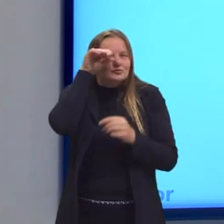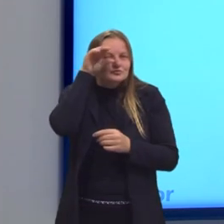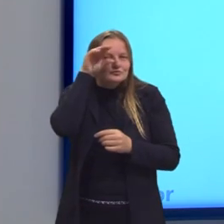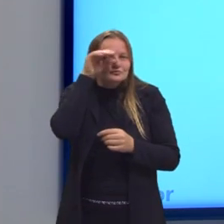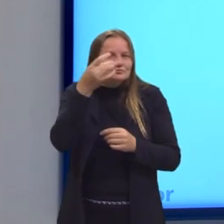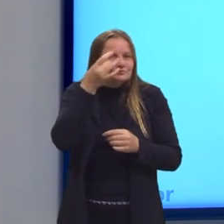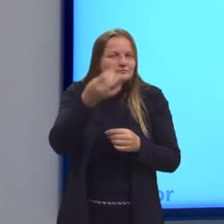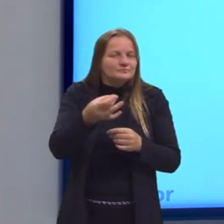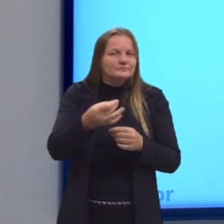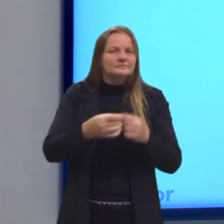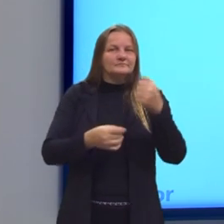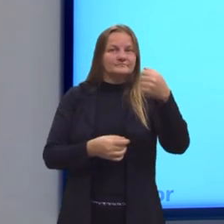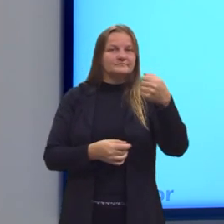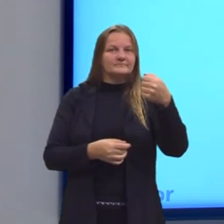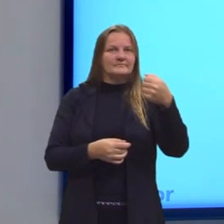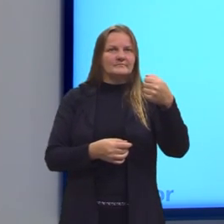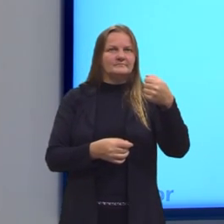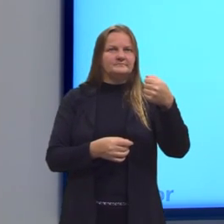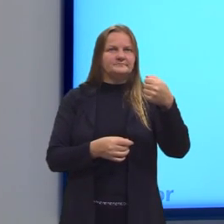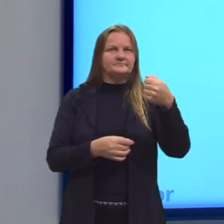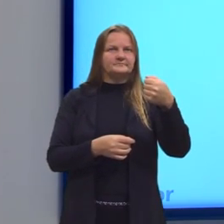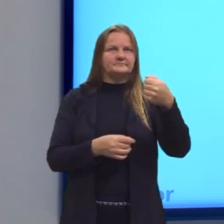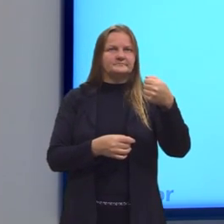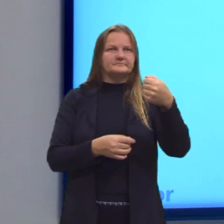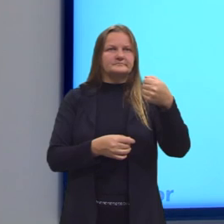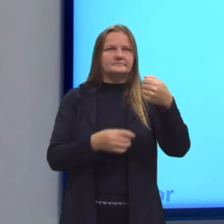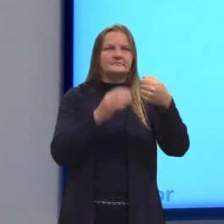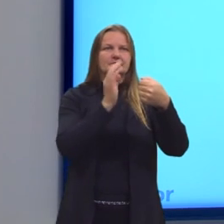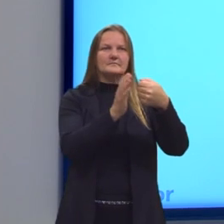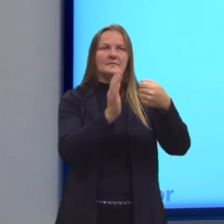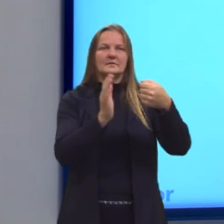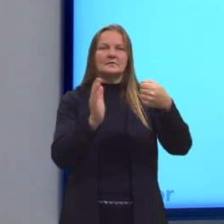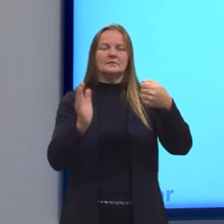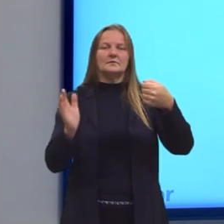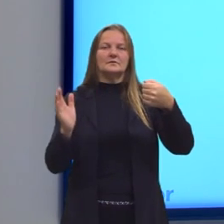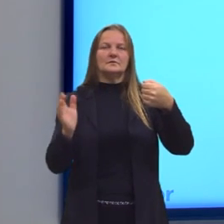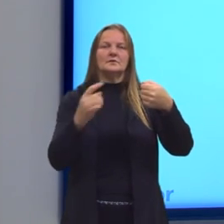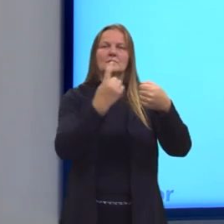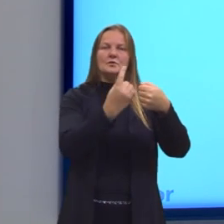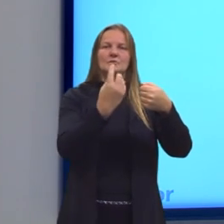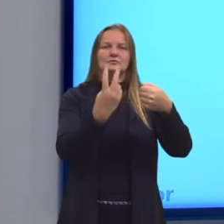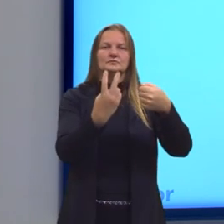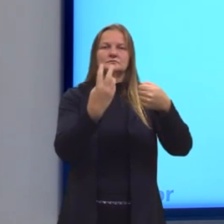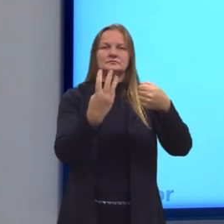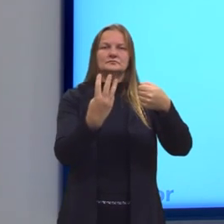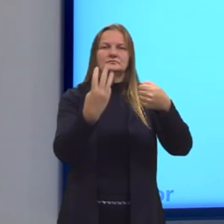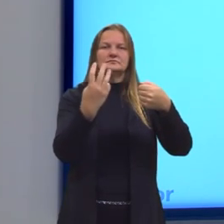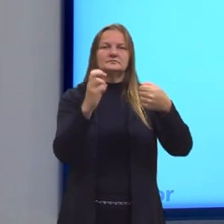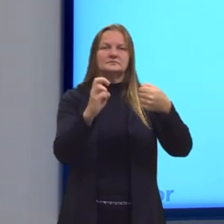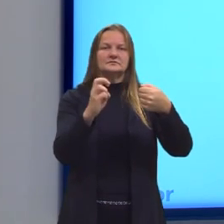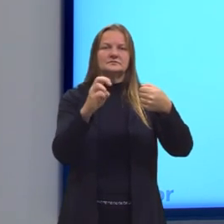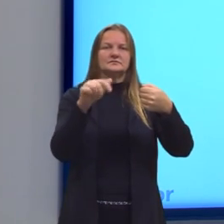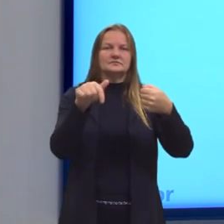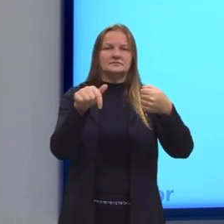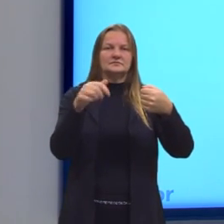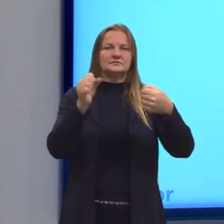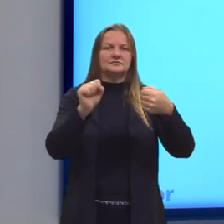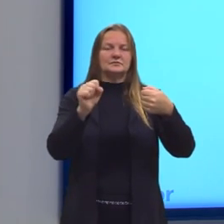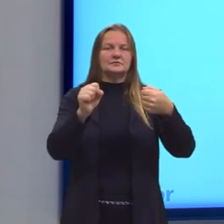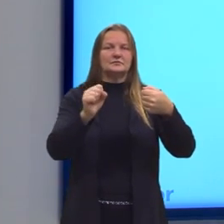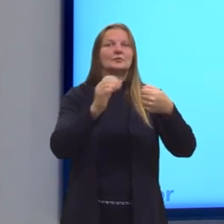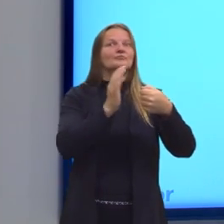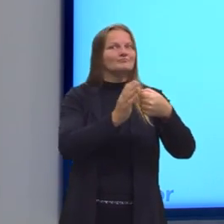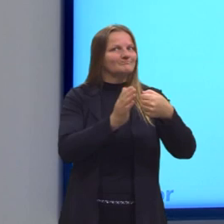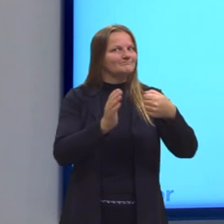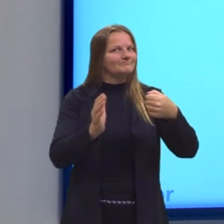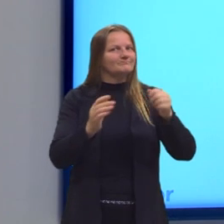a letra A é representada na sequência como 1, 2, 3, 5, 8. A gente